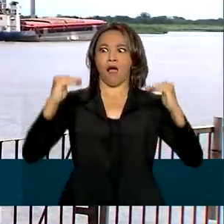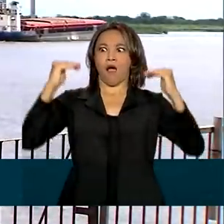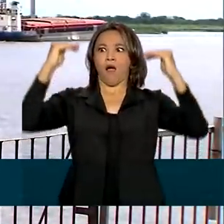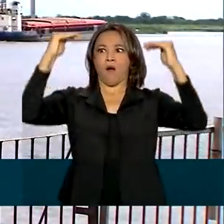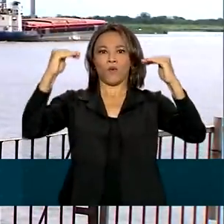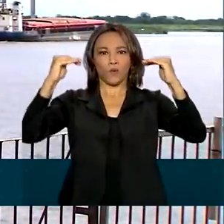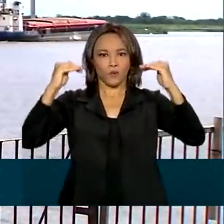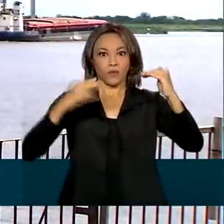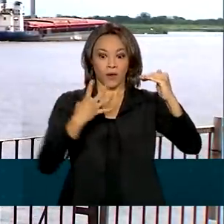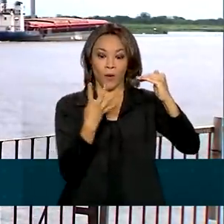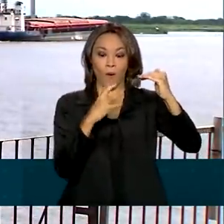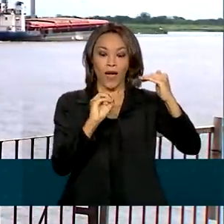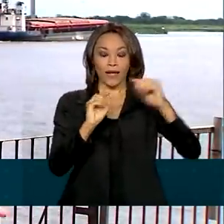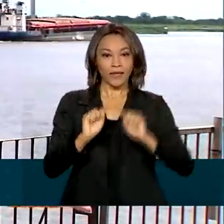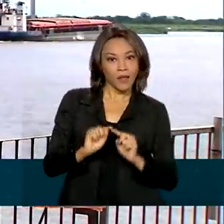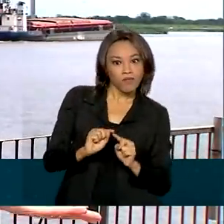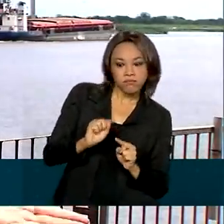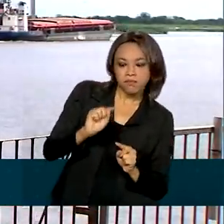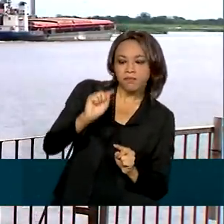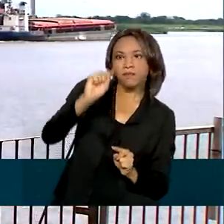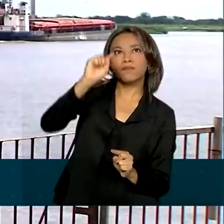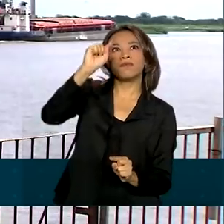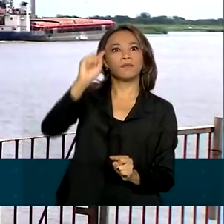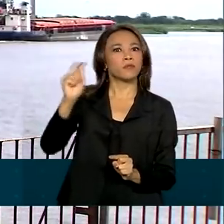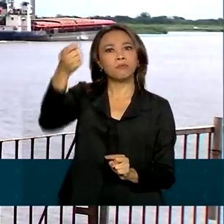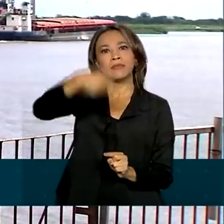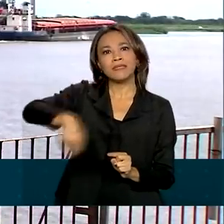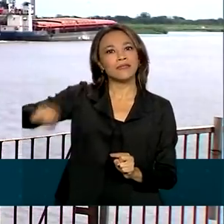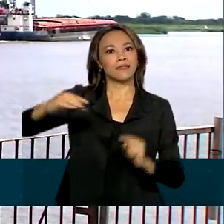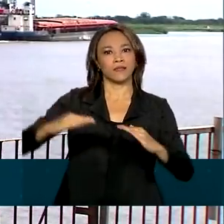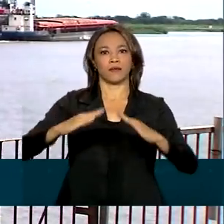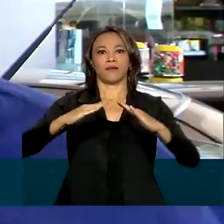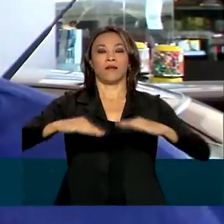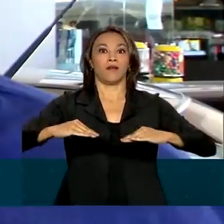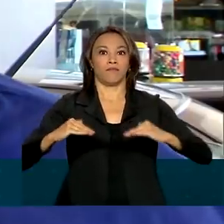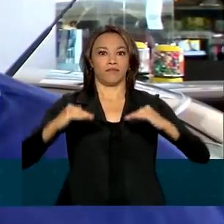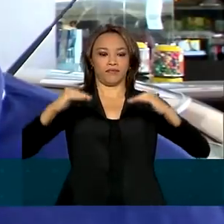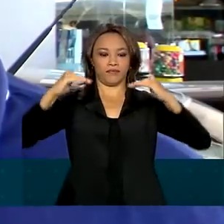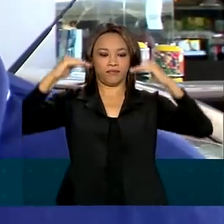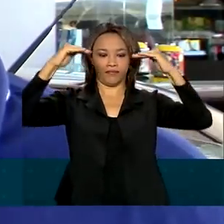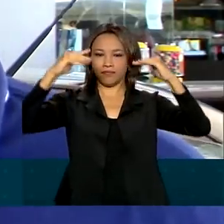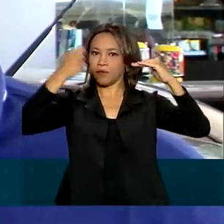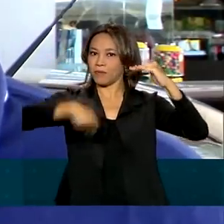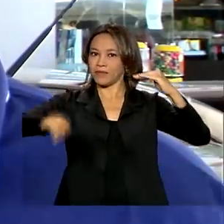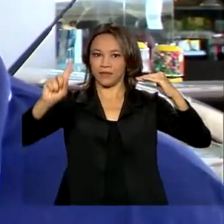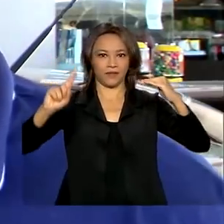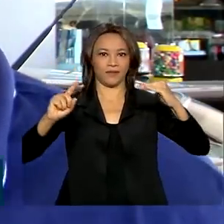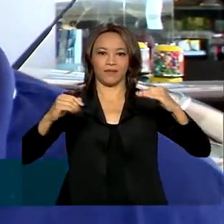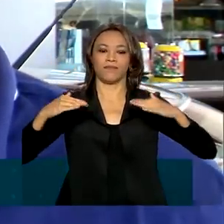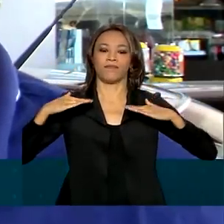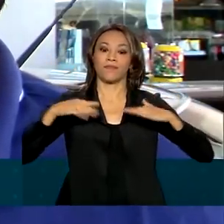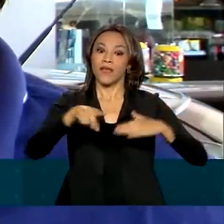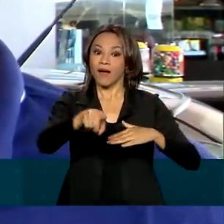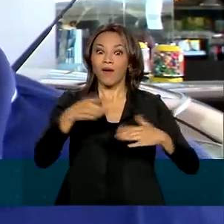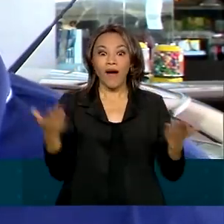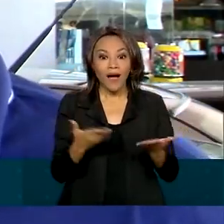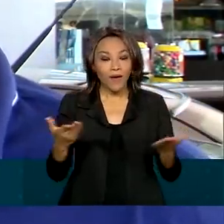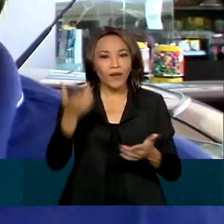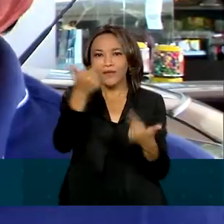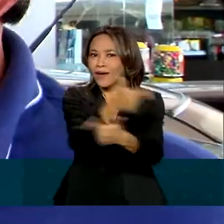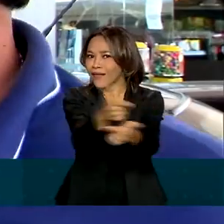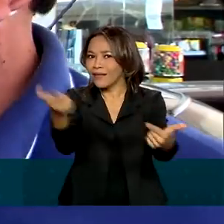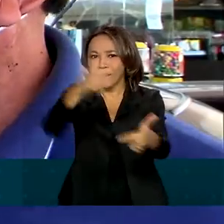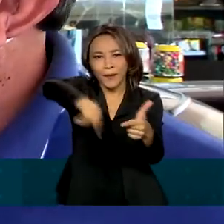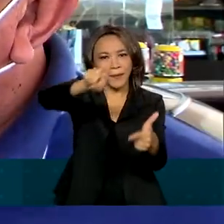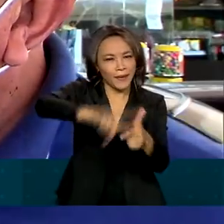40 metros do nível da água. E por isso, não precisa ser elevada. Vai fluir, o trânsito vai fluir, não vai haver mais problema